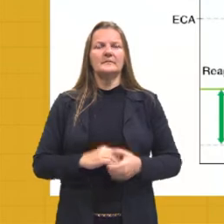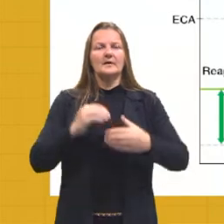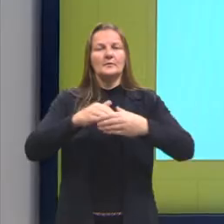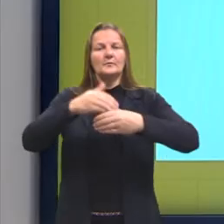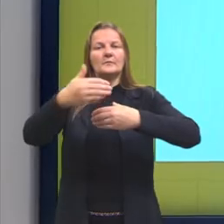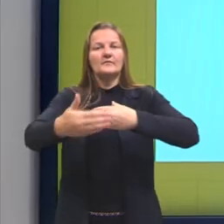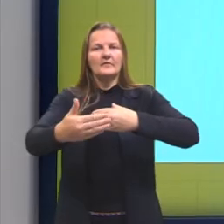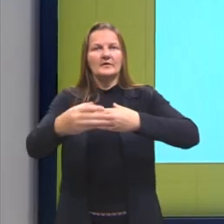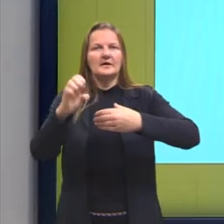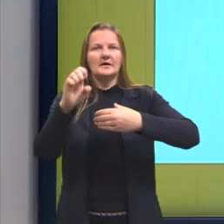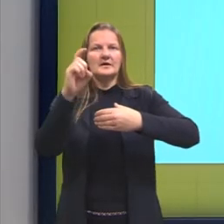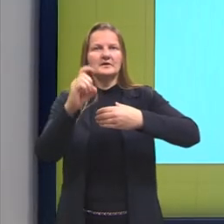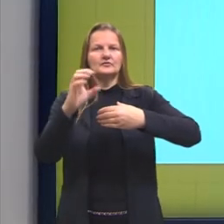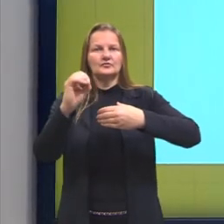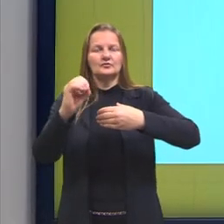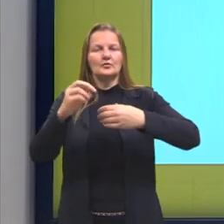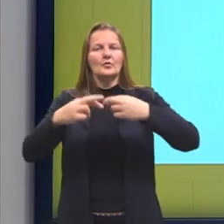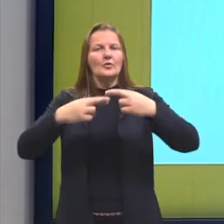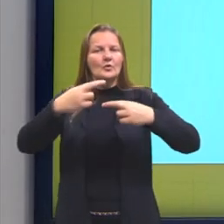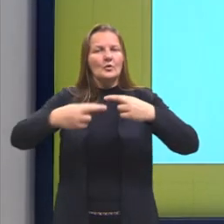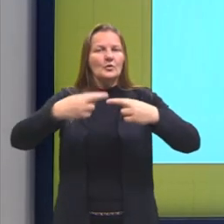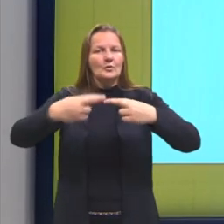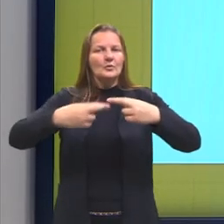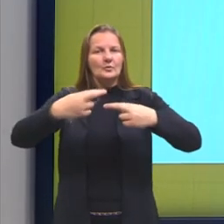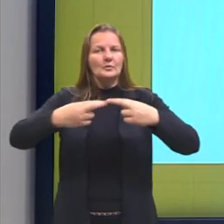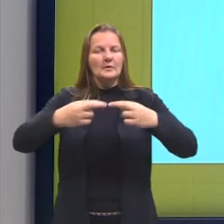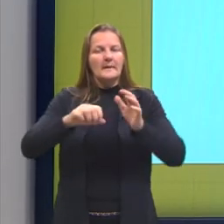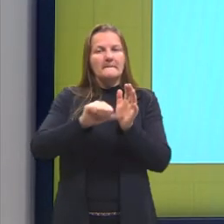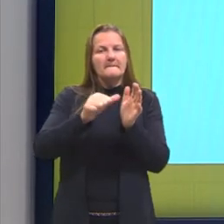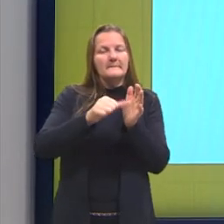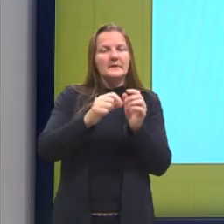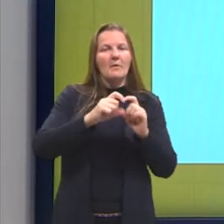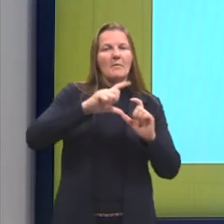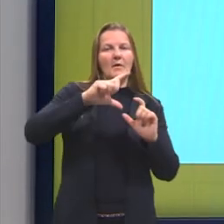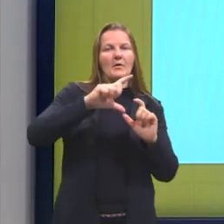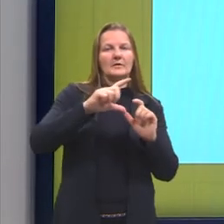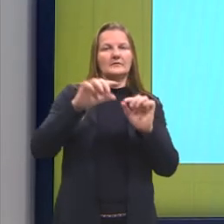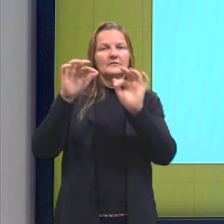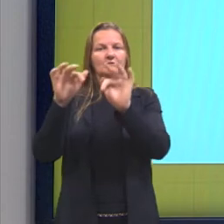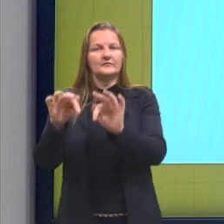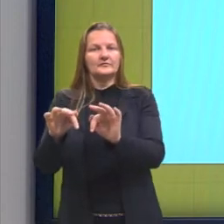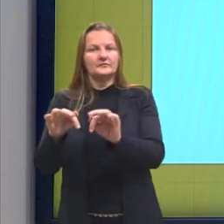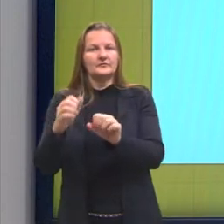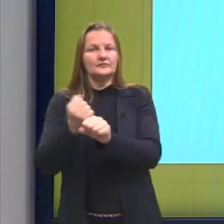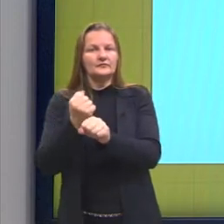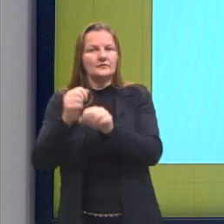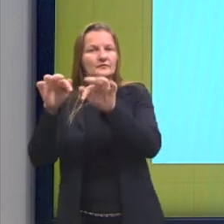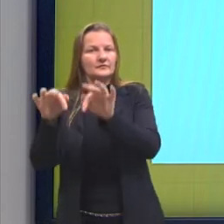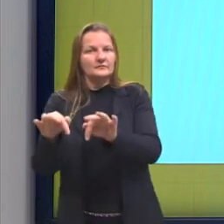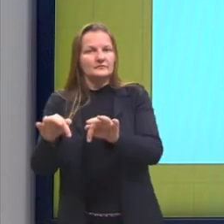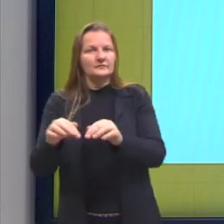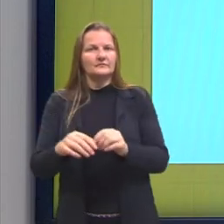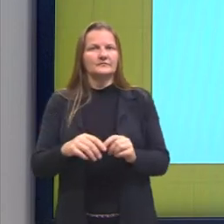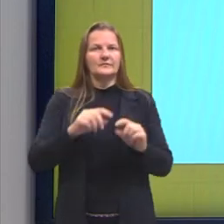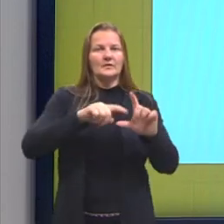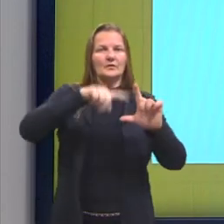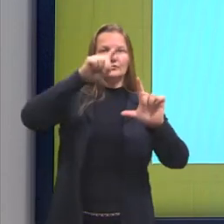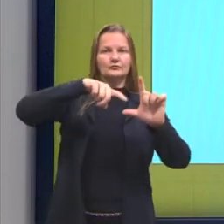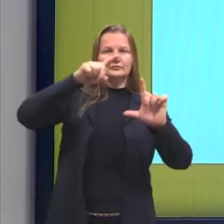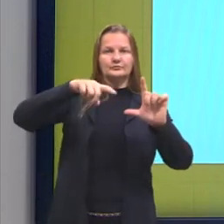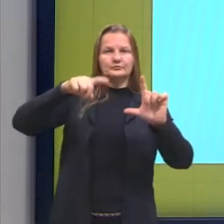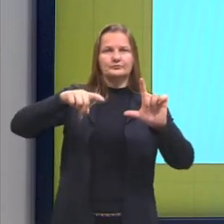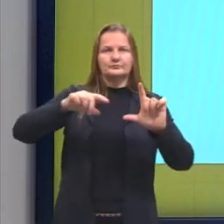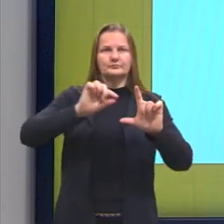parto do reagente, a energia dos reagentes é maior do que a energia dos produtos. Então, o gráfico das reações